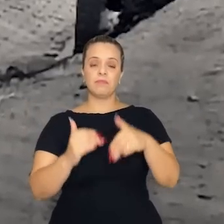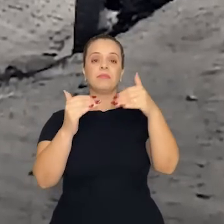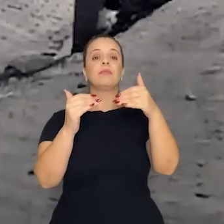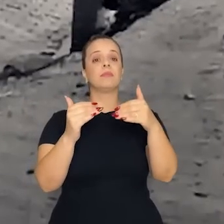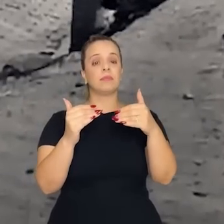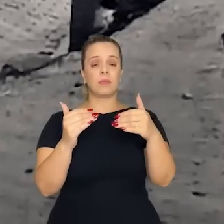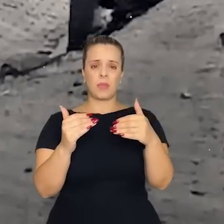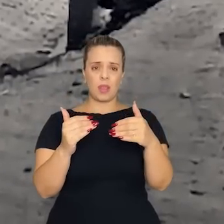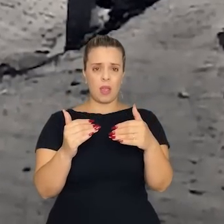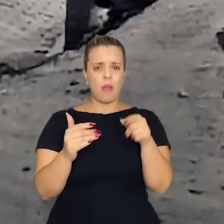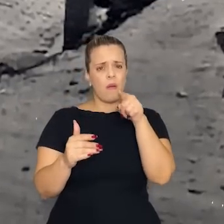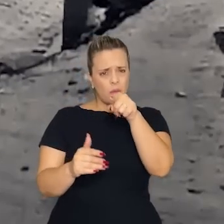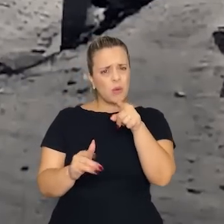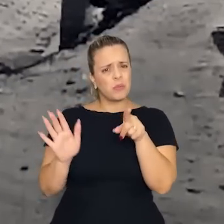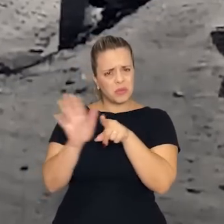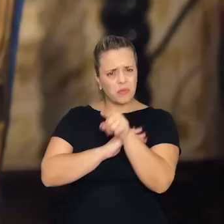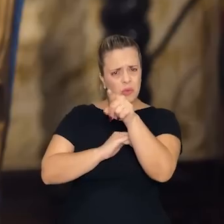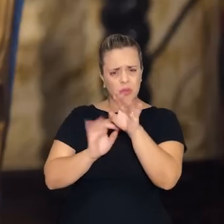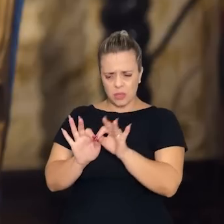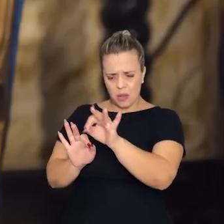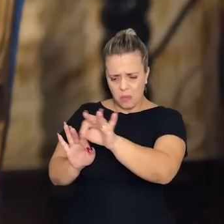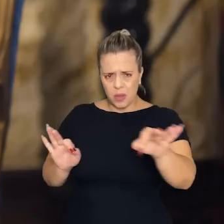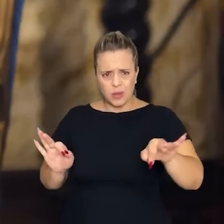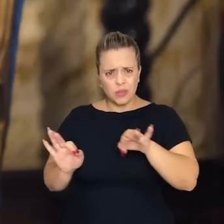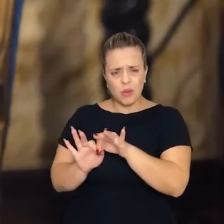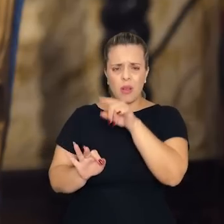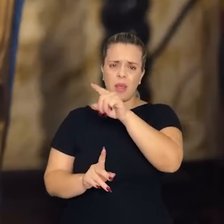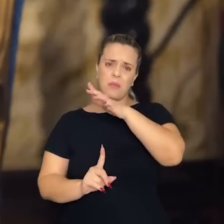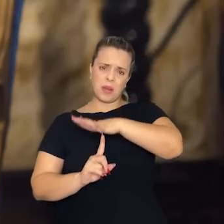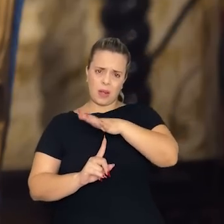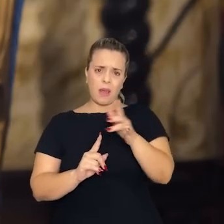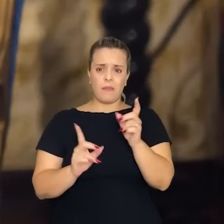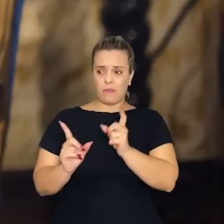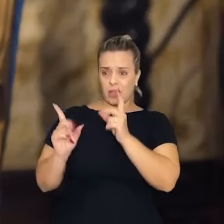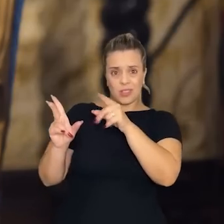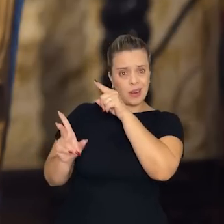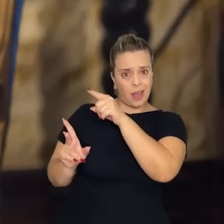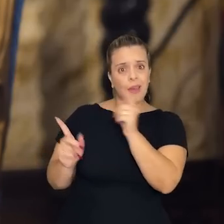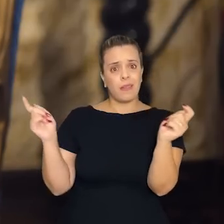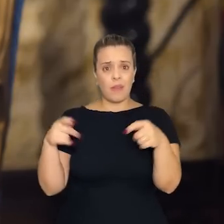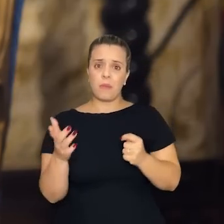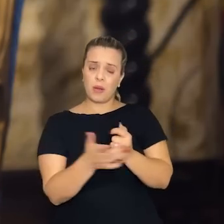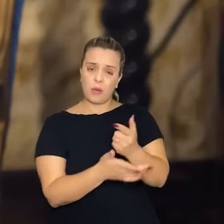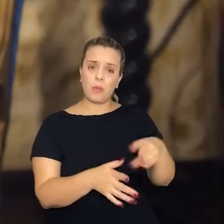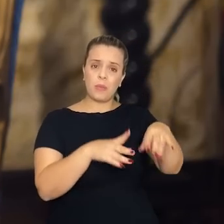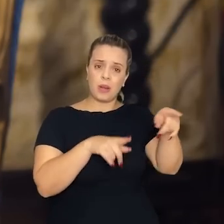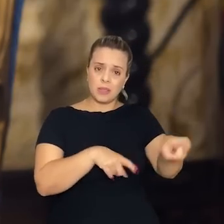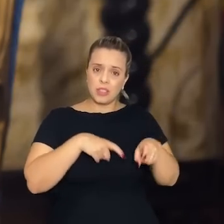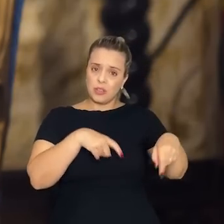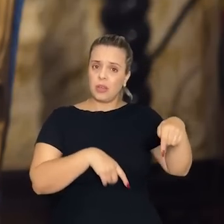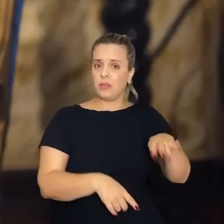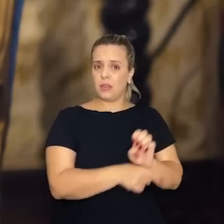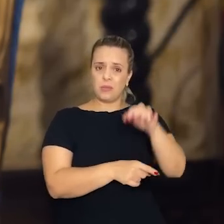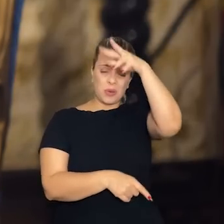Você mediu a chacra do Paraná, você comprava uma fazenda aqui de 5 mil hectares. Naquela época, as terras de Mato Grosso eram super